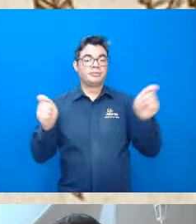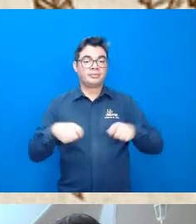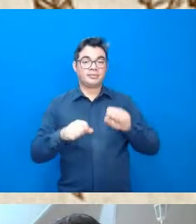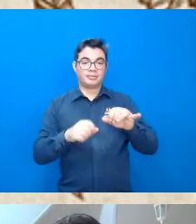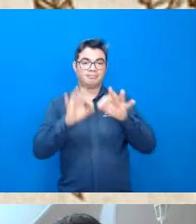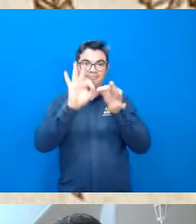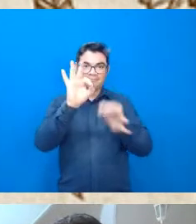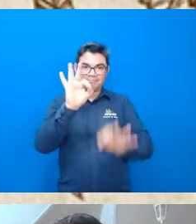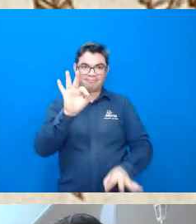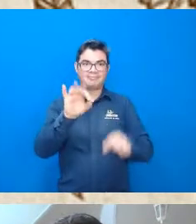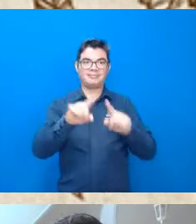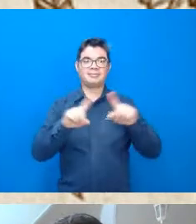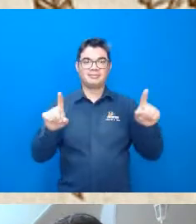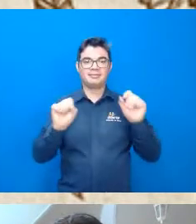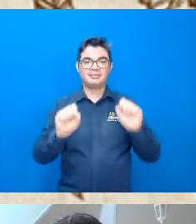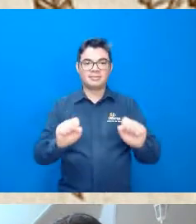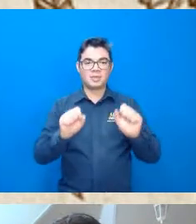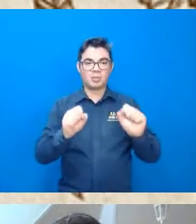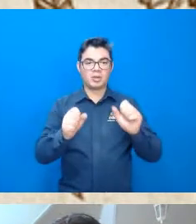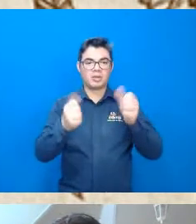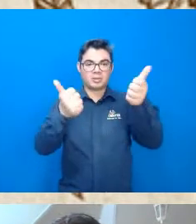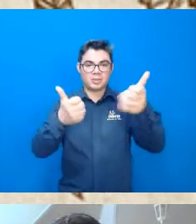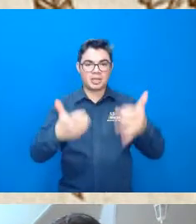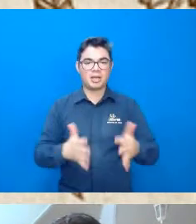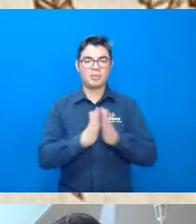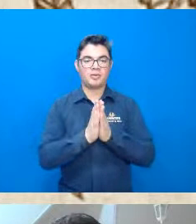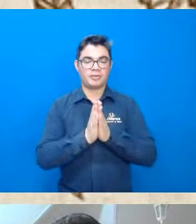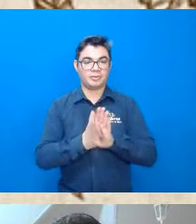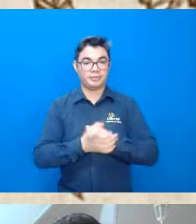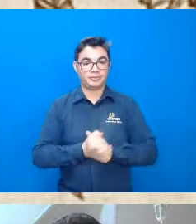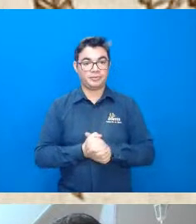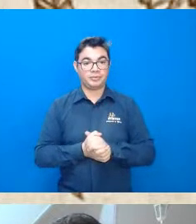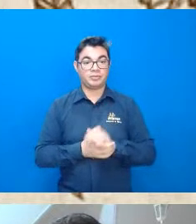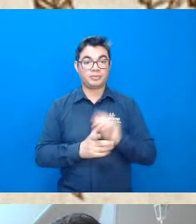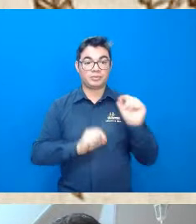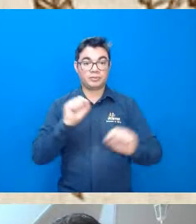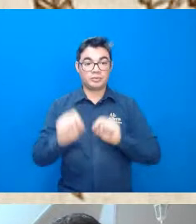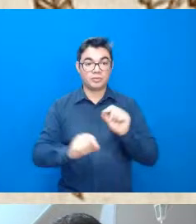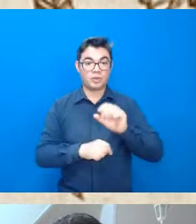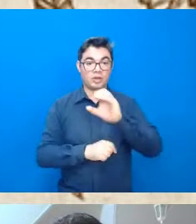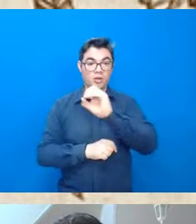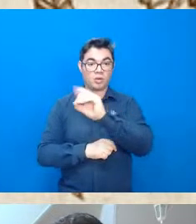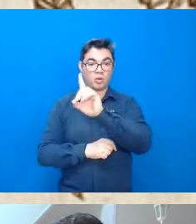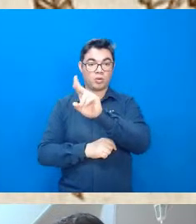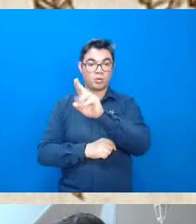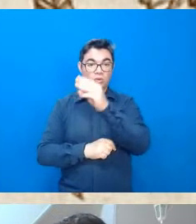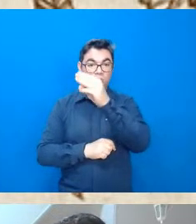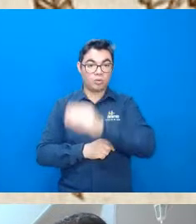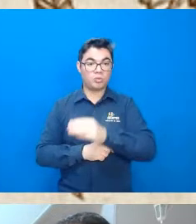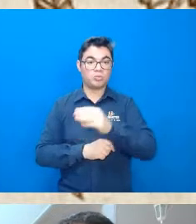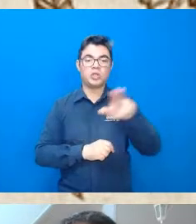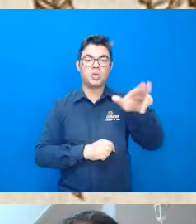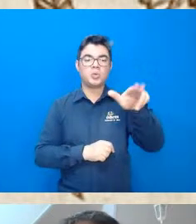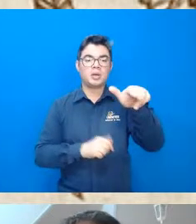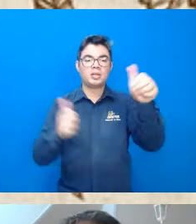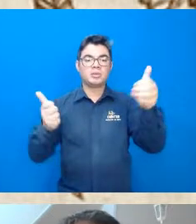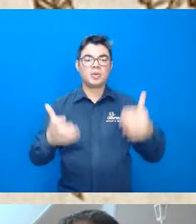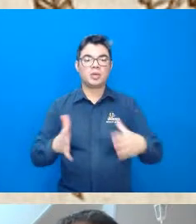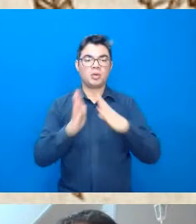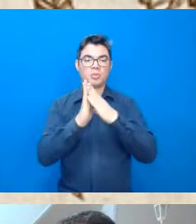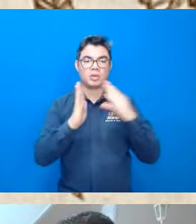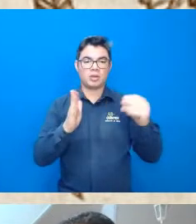mas acho que poderia ser Luiz tá eu não eu acho que o Odum não comentou nunca sobre o modelo